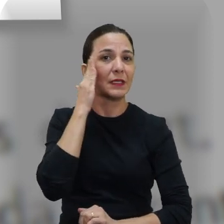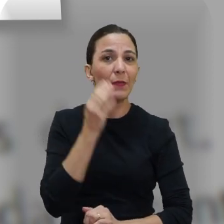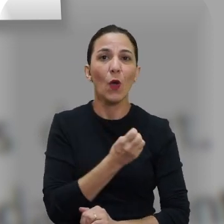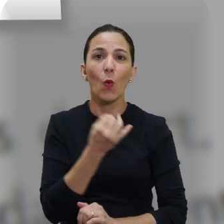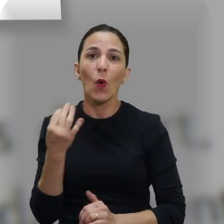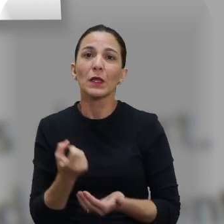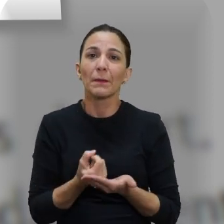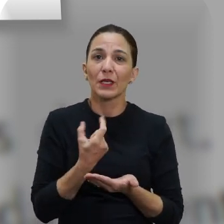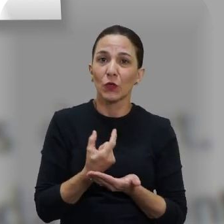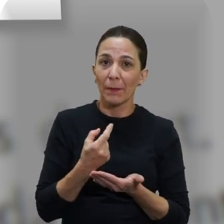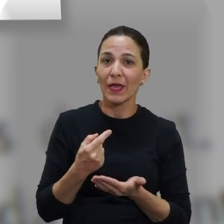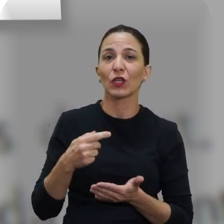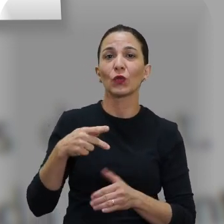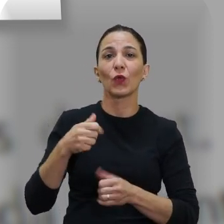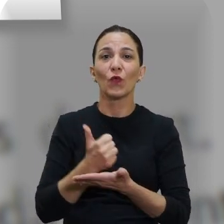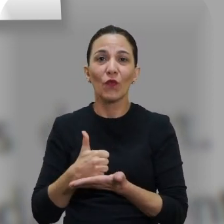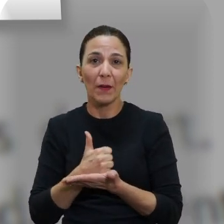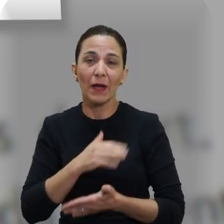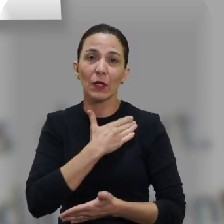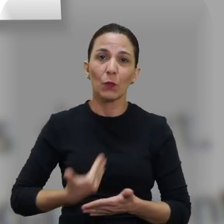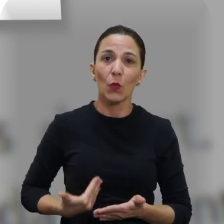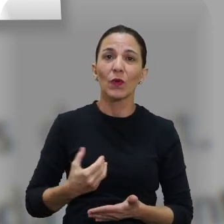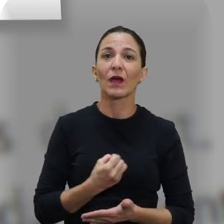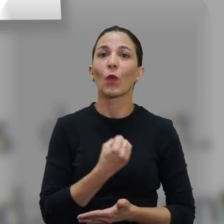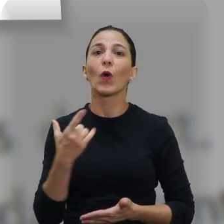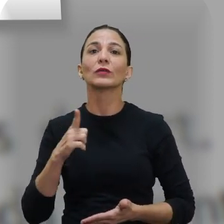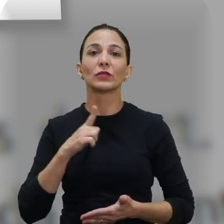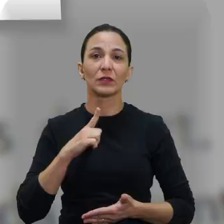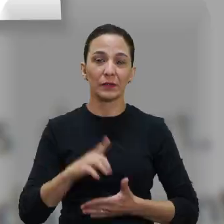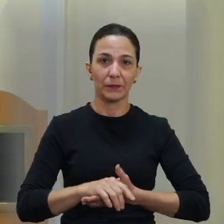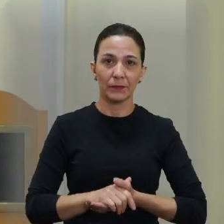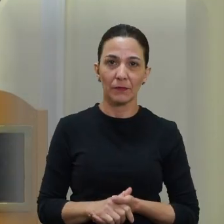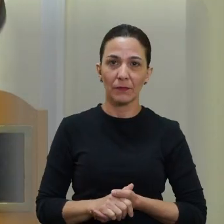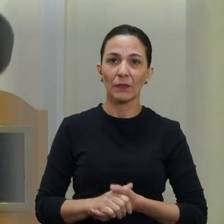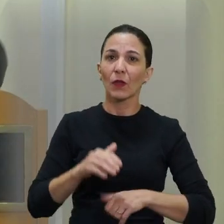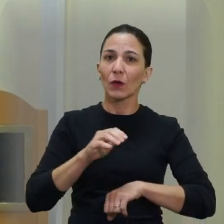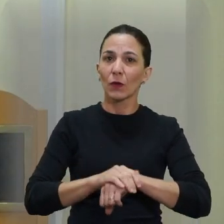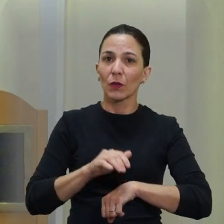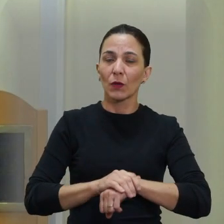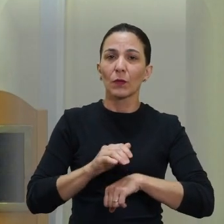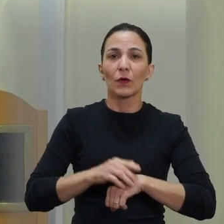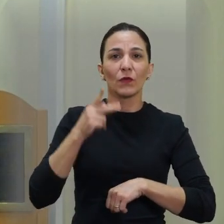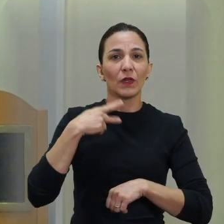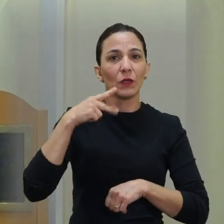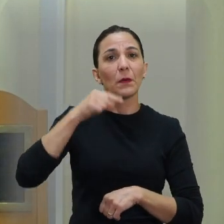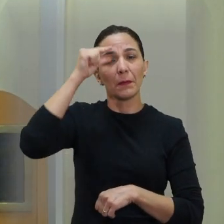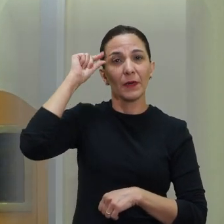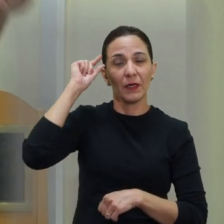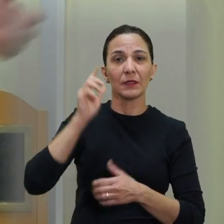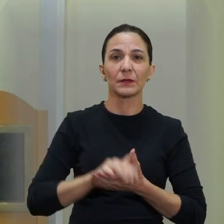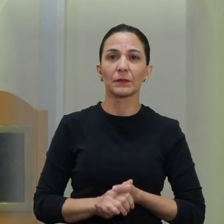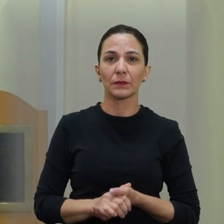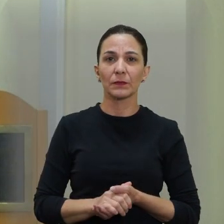estoques de medicamentos disponíveis nas farmácias públicas de Araraquara. A iniciativa é de autoria do vereador